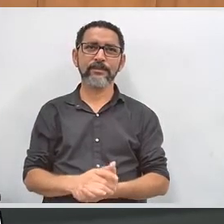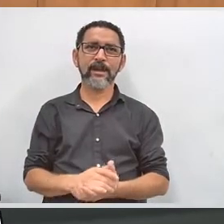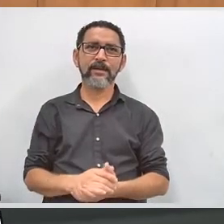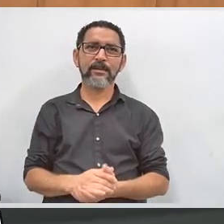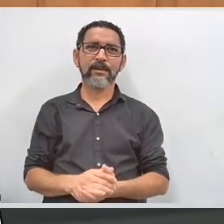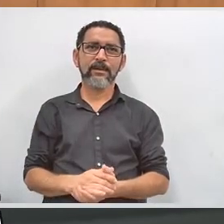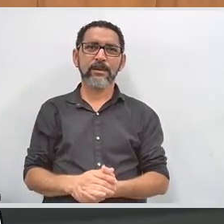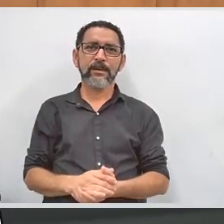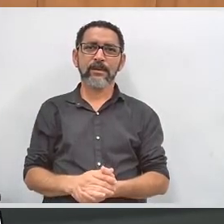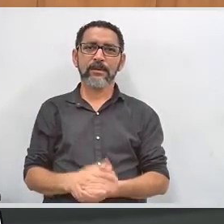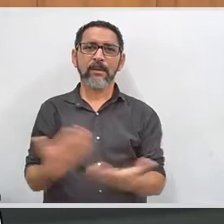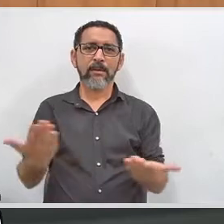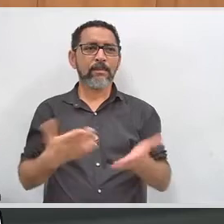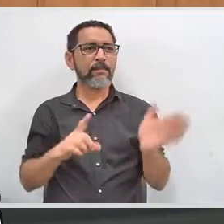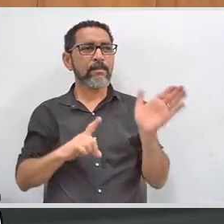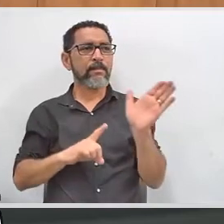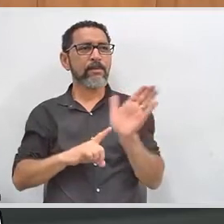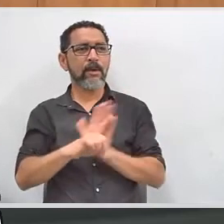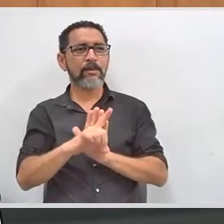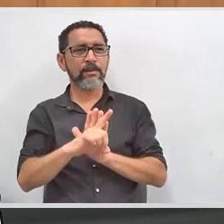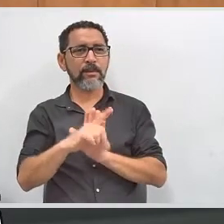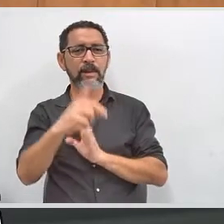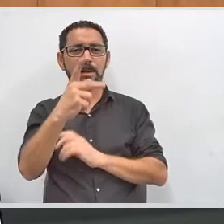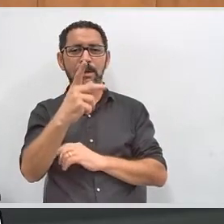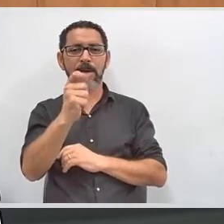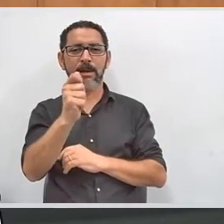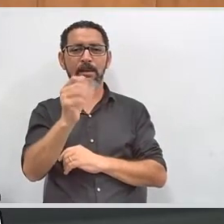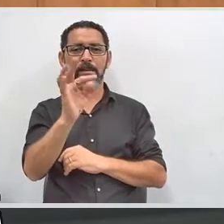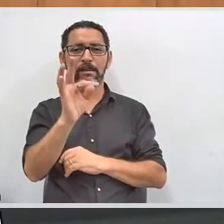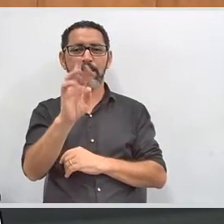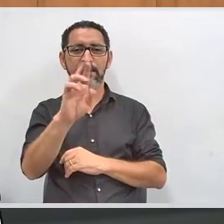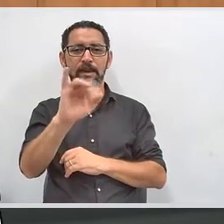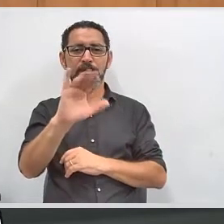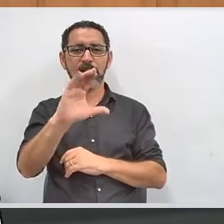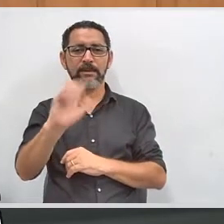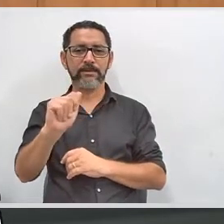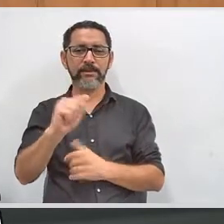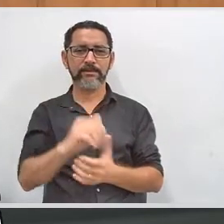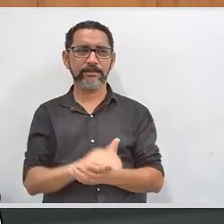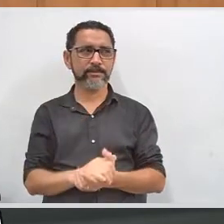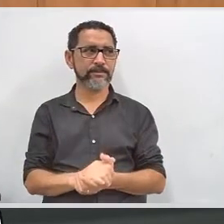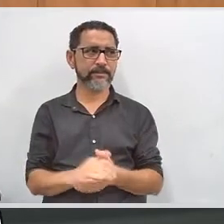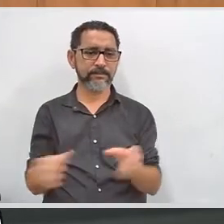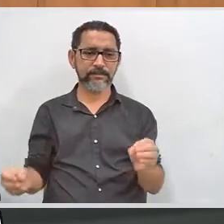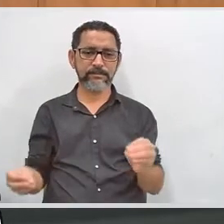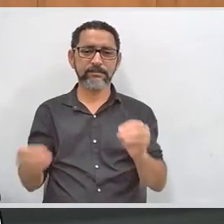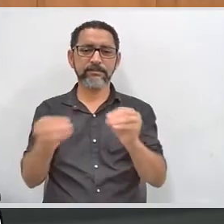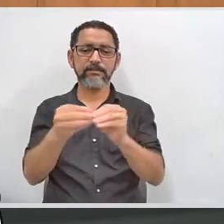considerações finais, eu pergunto primeiro a Dona Patrícia se assim desejar fazê-lo neste momento.